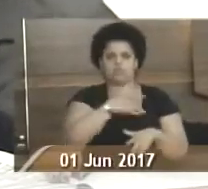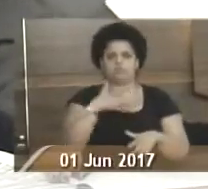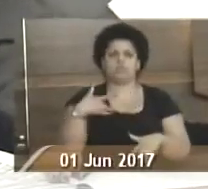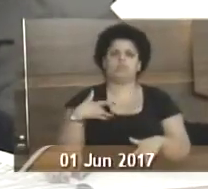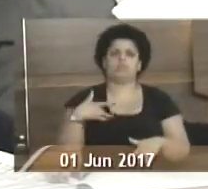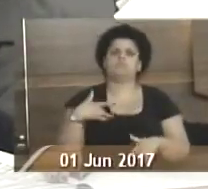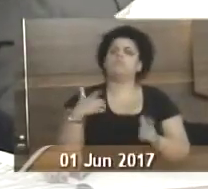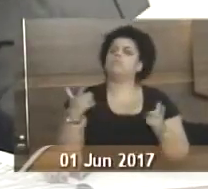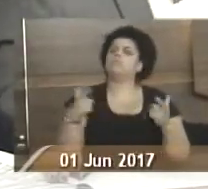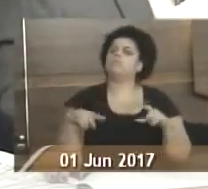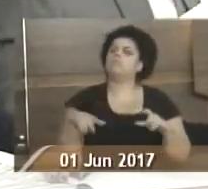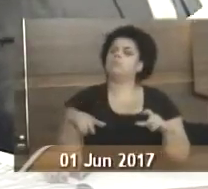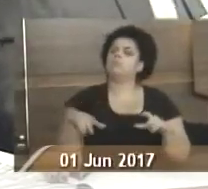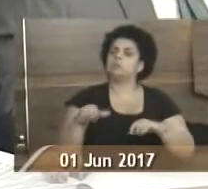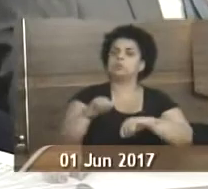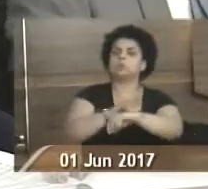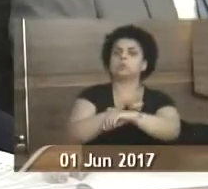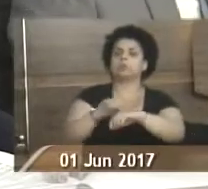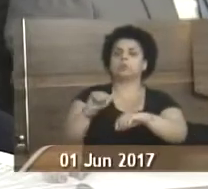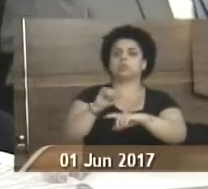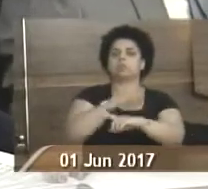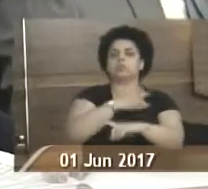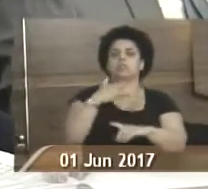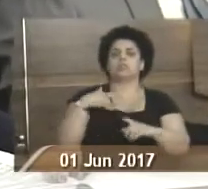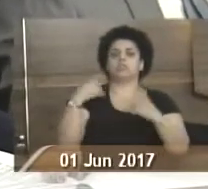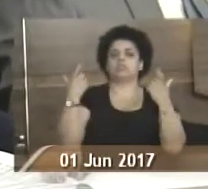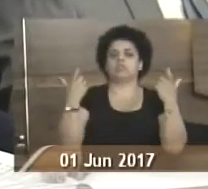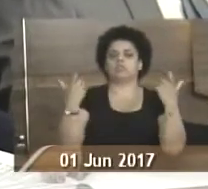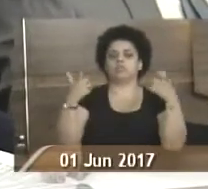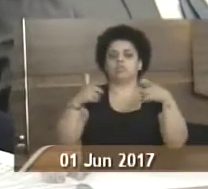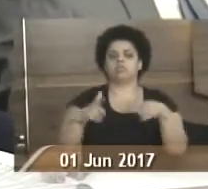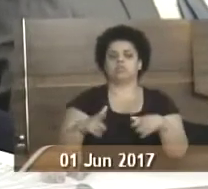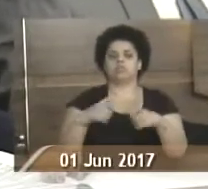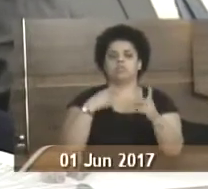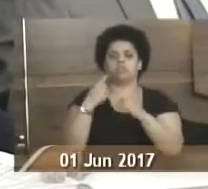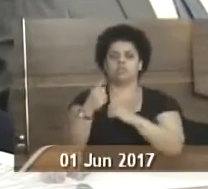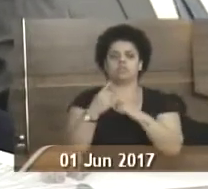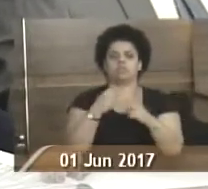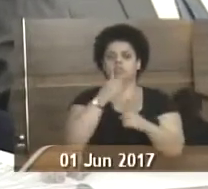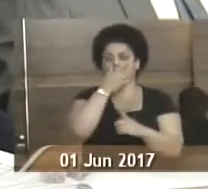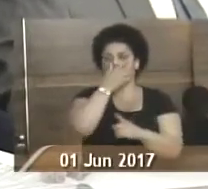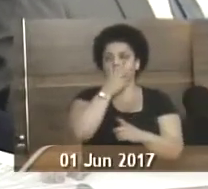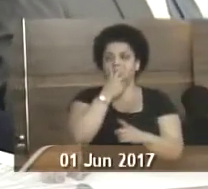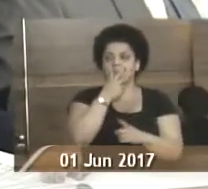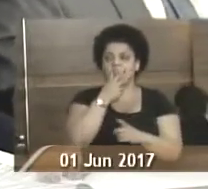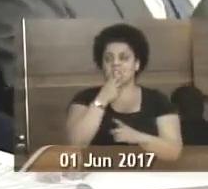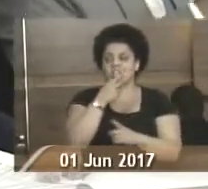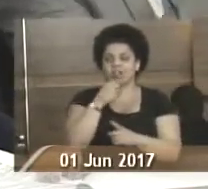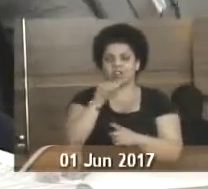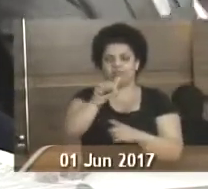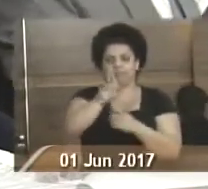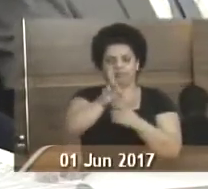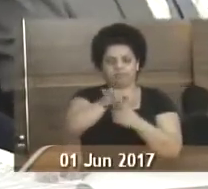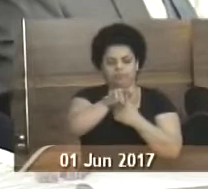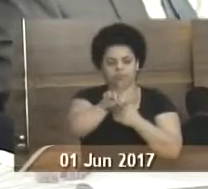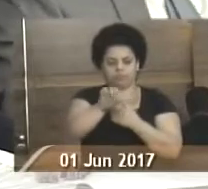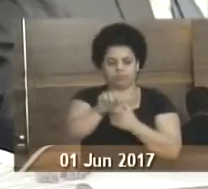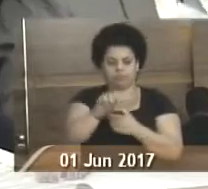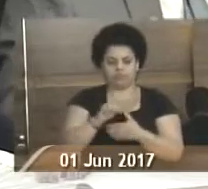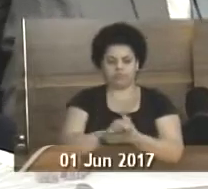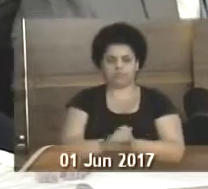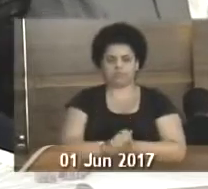saúde, estratégia de saúde da família Eduardo Peregrino Ferreira Júnior, na avenida Getúlio Vargas, bairro Vila do Abraão, Ilha Grande.